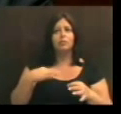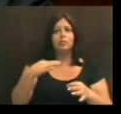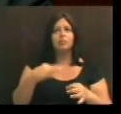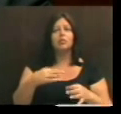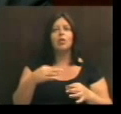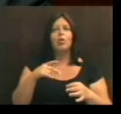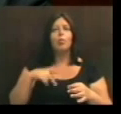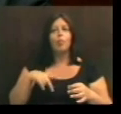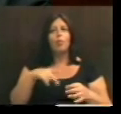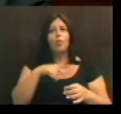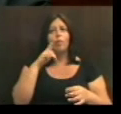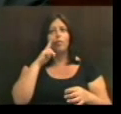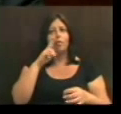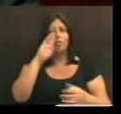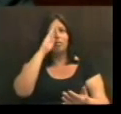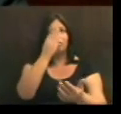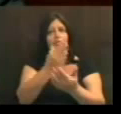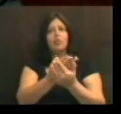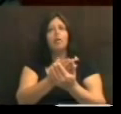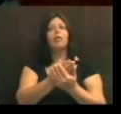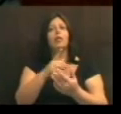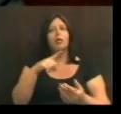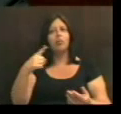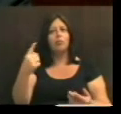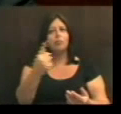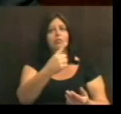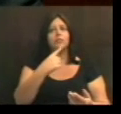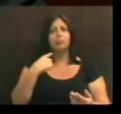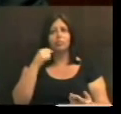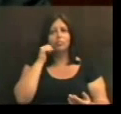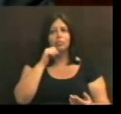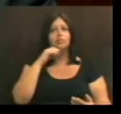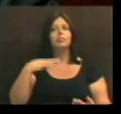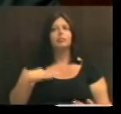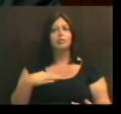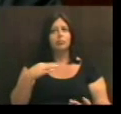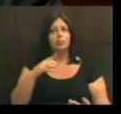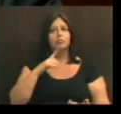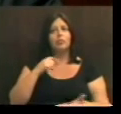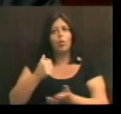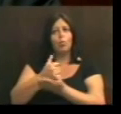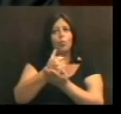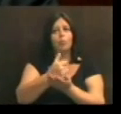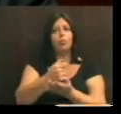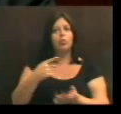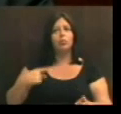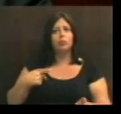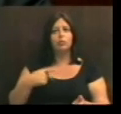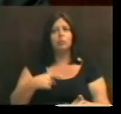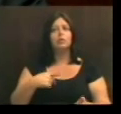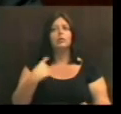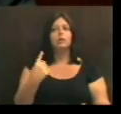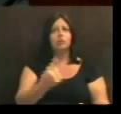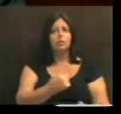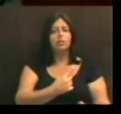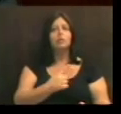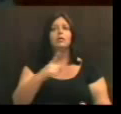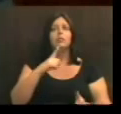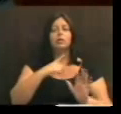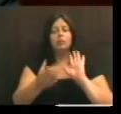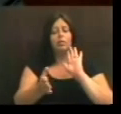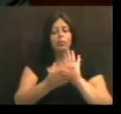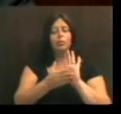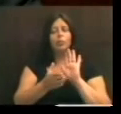levar fé na gente, saber que somos candidatas, que temos o apoio do nosso partido e que temos uma